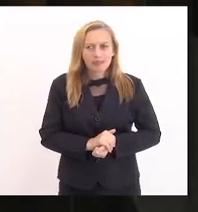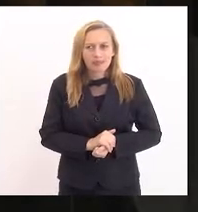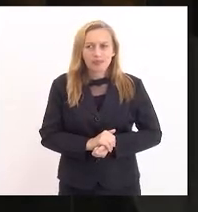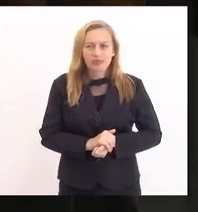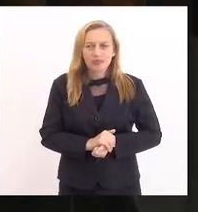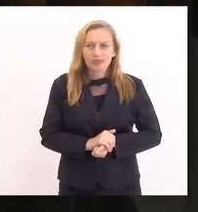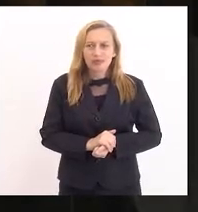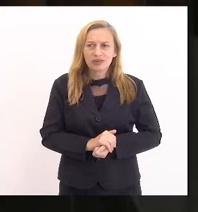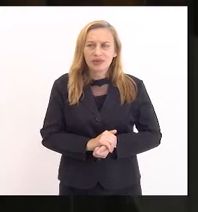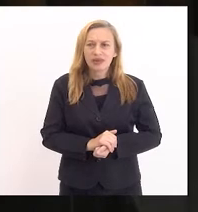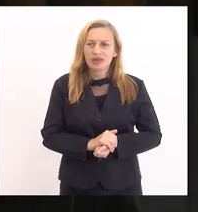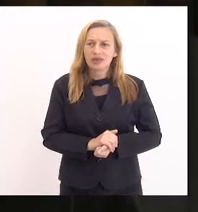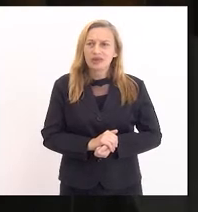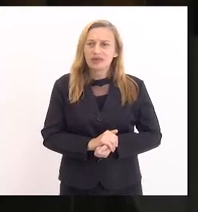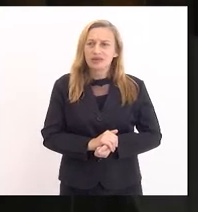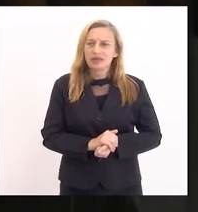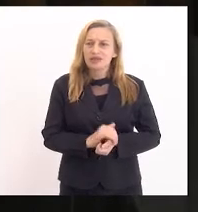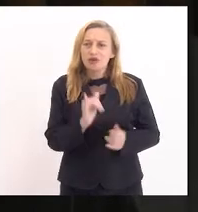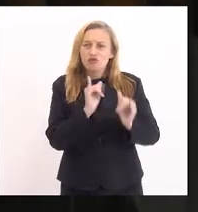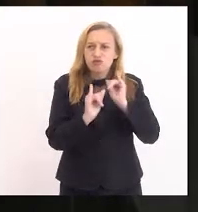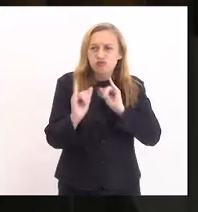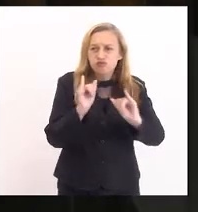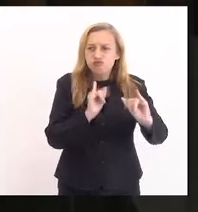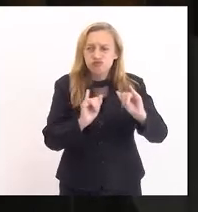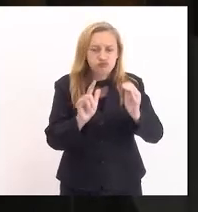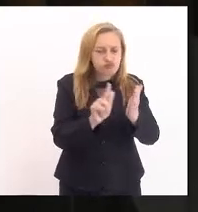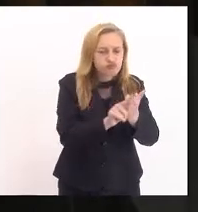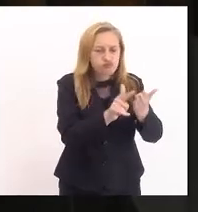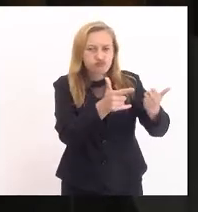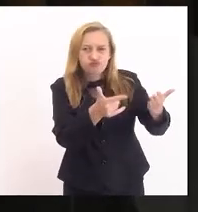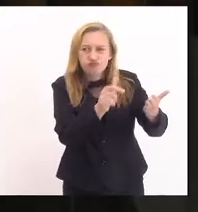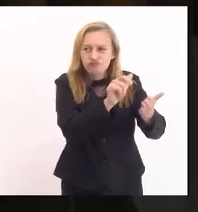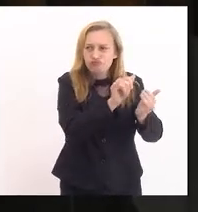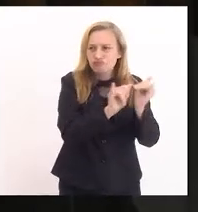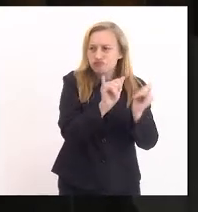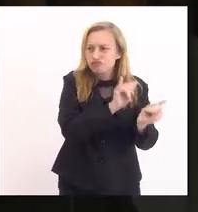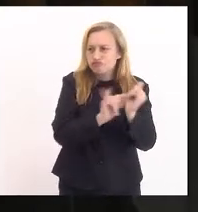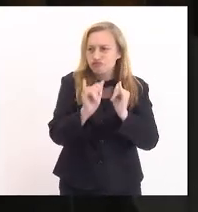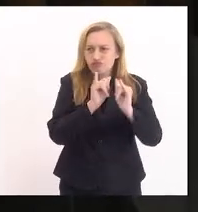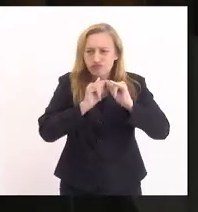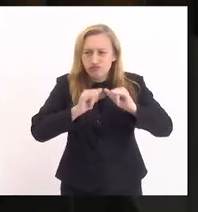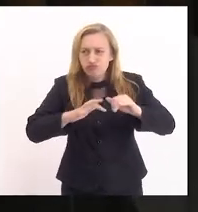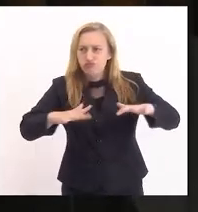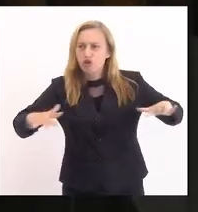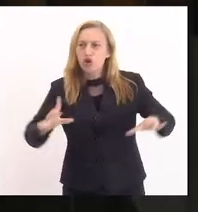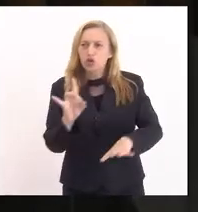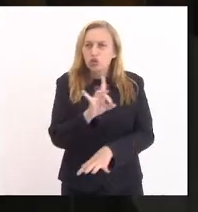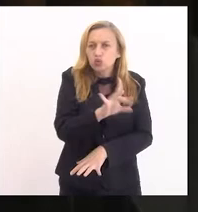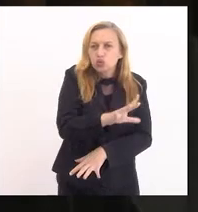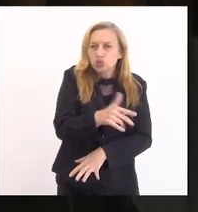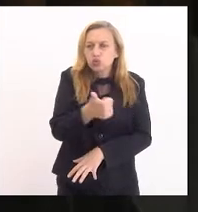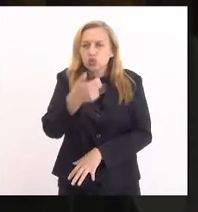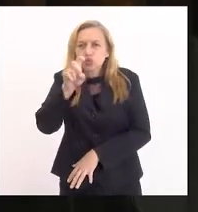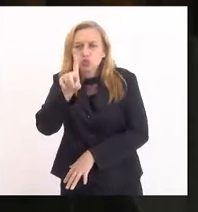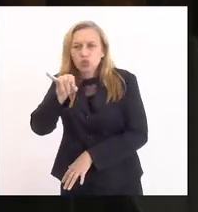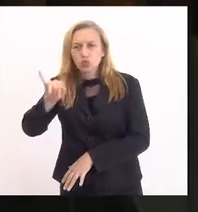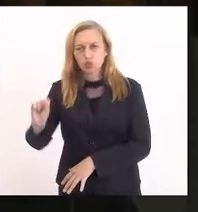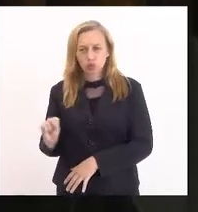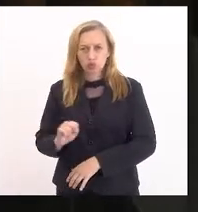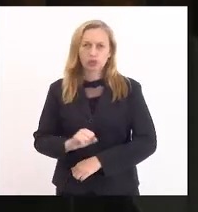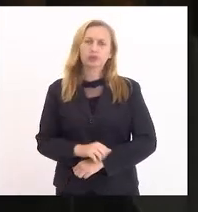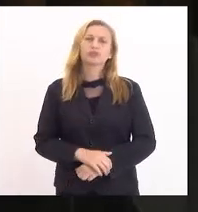do noticiário jornalístico nos últimos 15 dias,